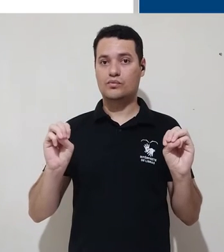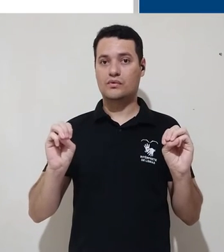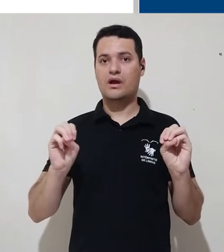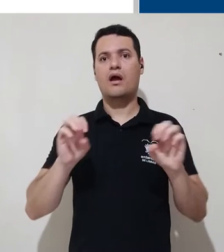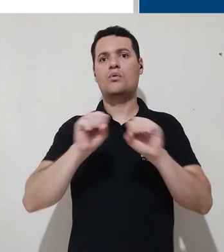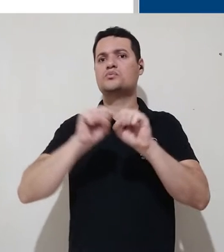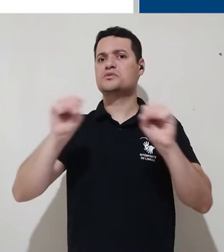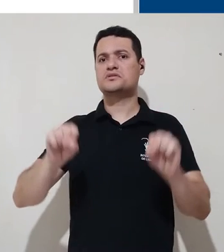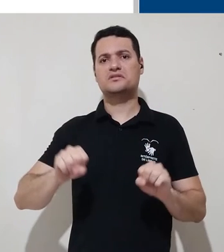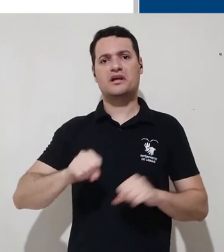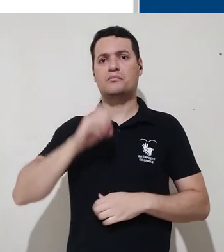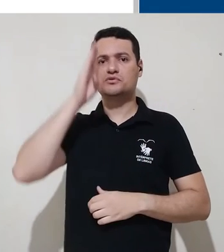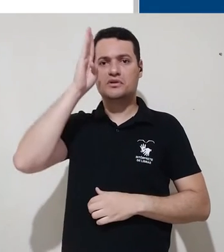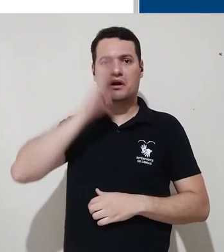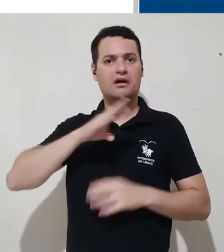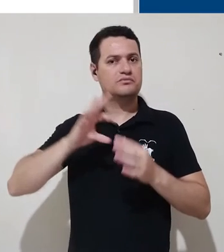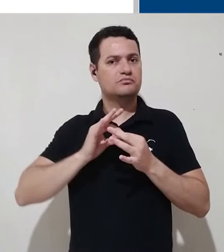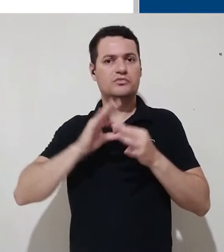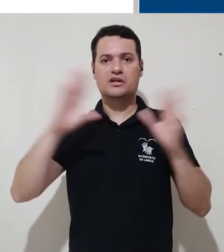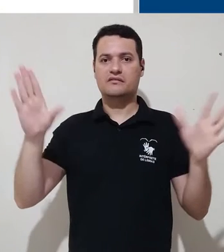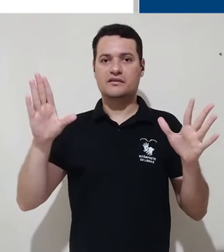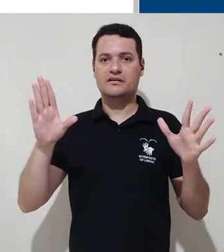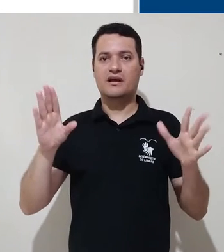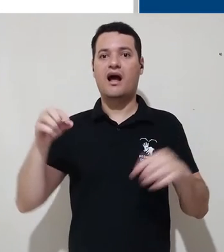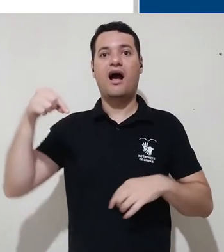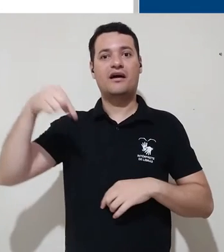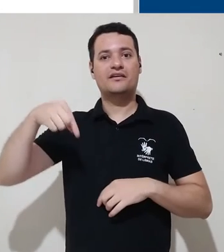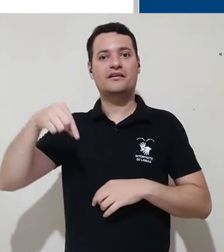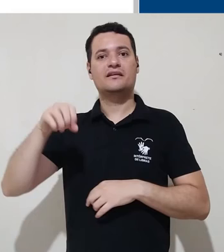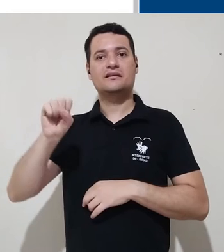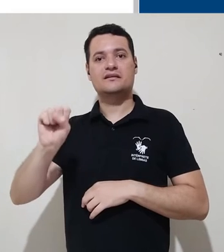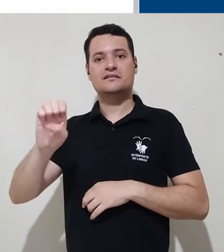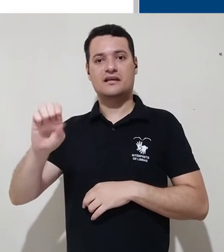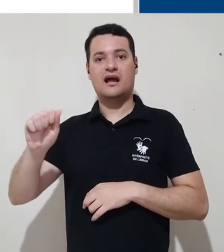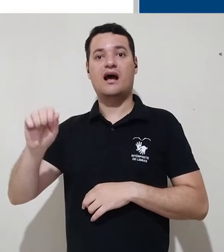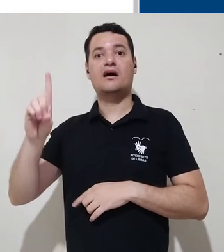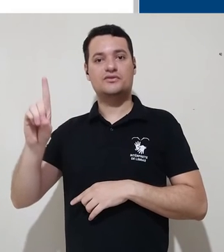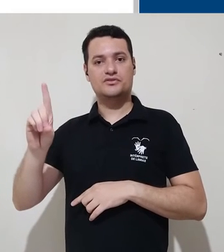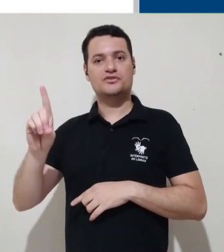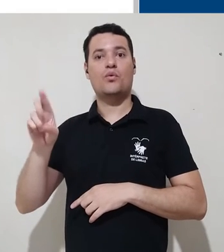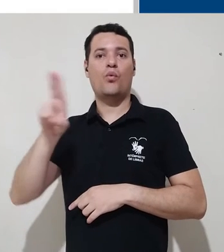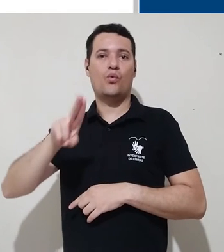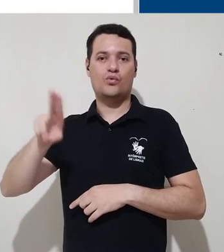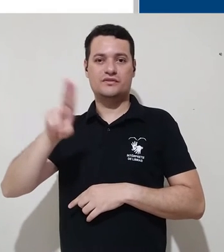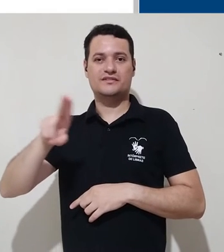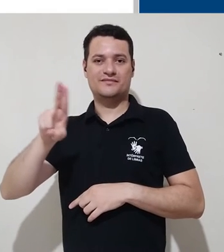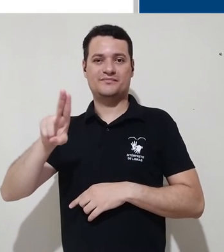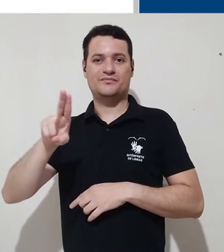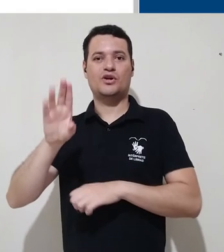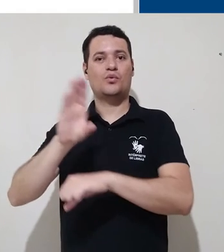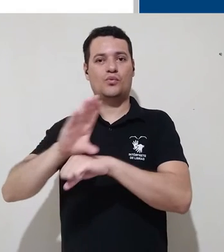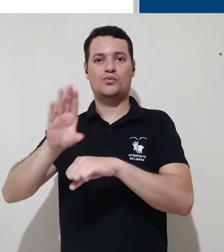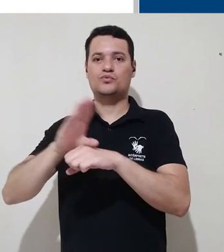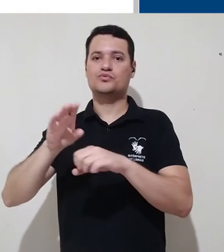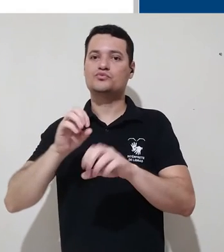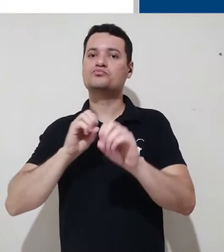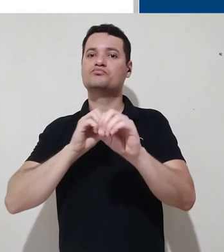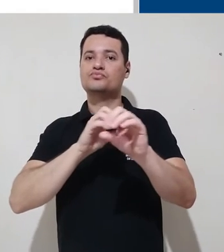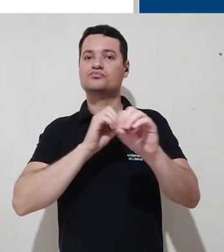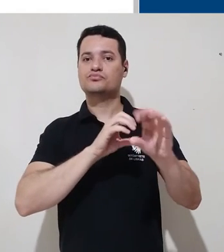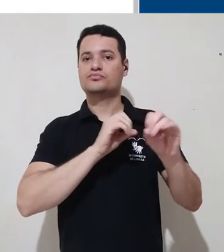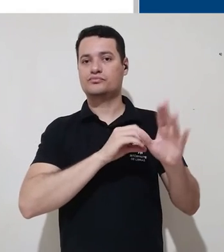que é um sistema livre que a SEAD utiliza para estar disponibilizando os nossos cursos.